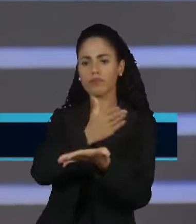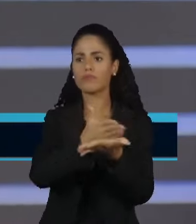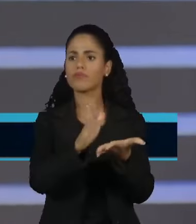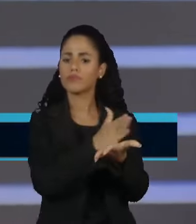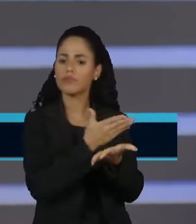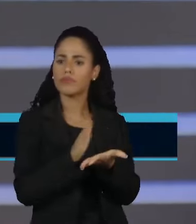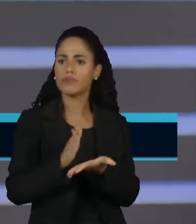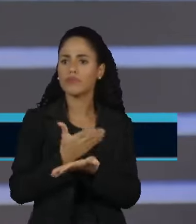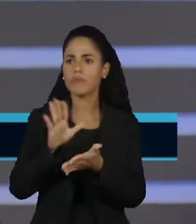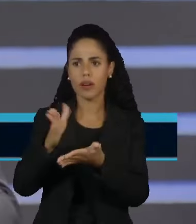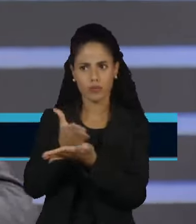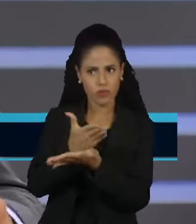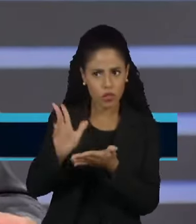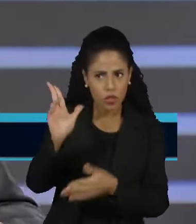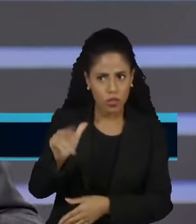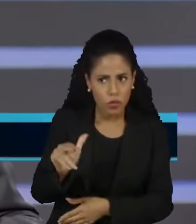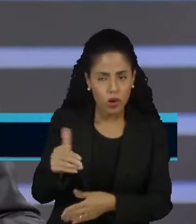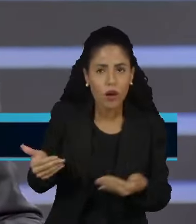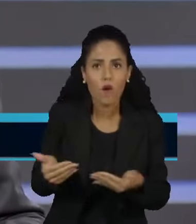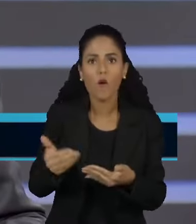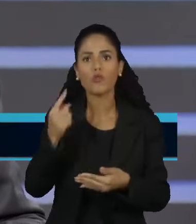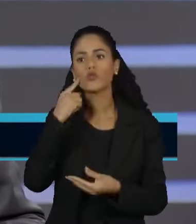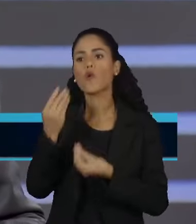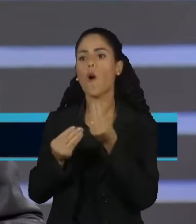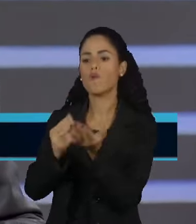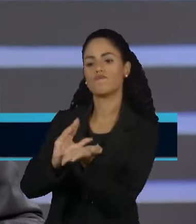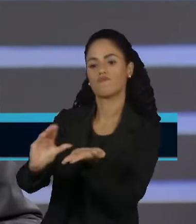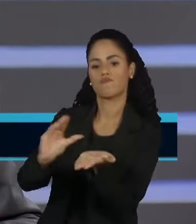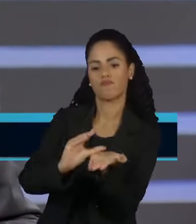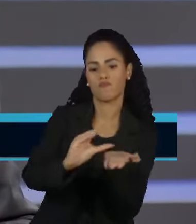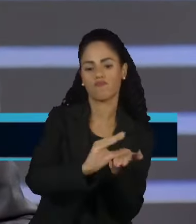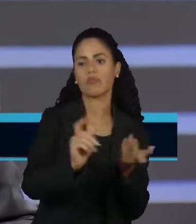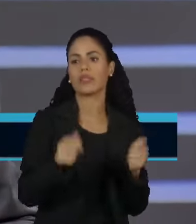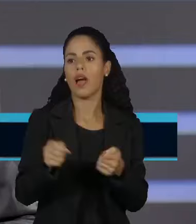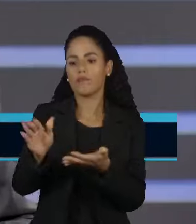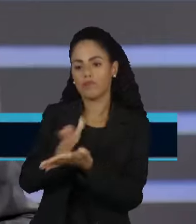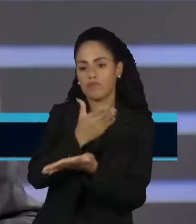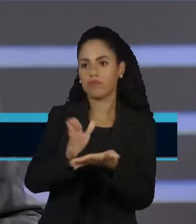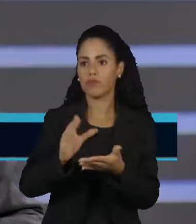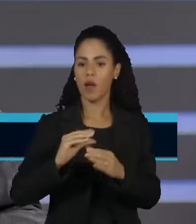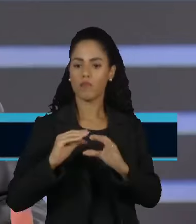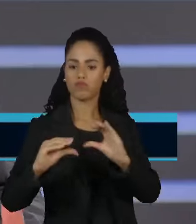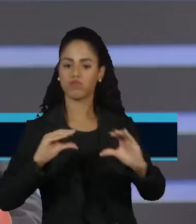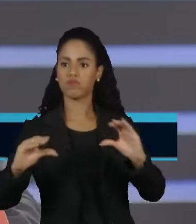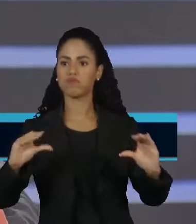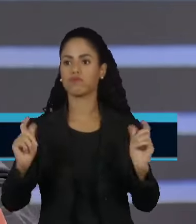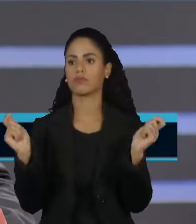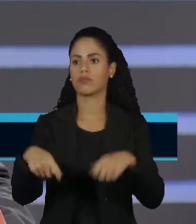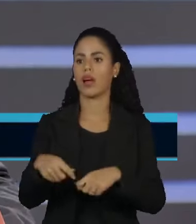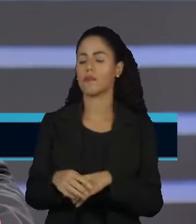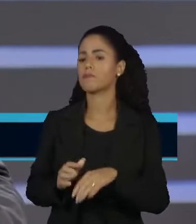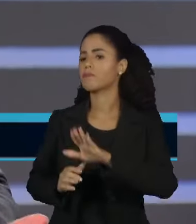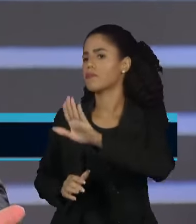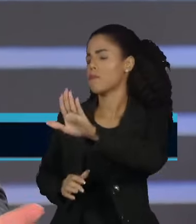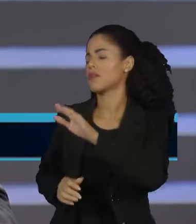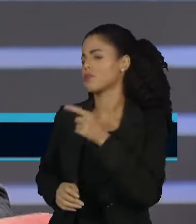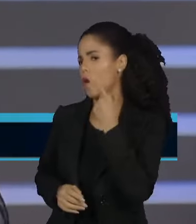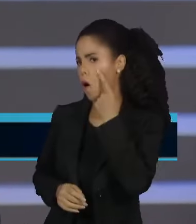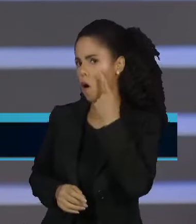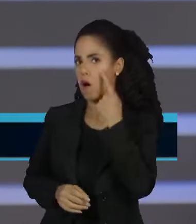na verdade, nunca acontece, ou a gente está conseguindo distribuir essa riqueza à medida que ela cresce. E aí, veja bem, a história,